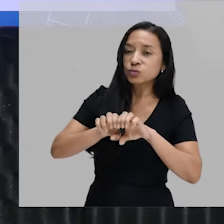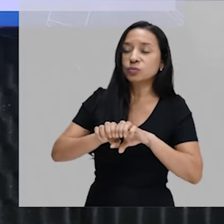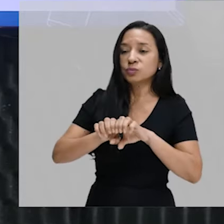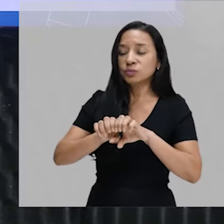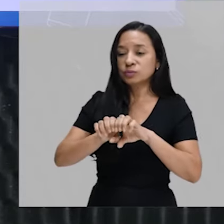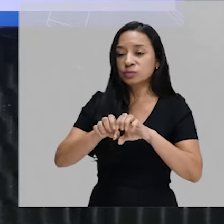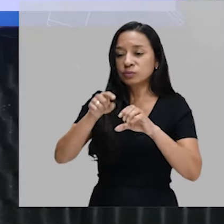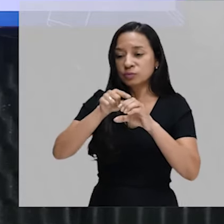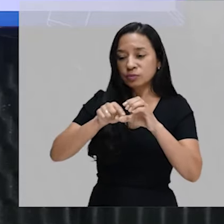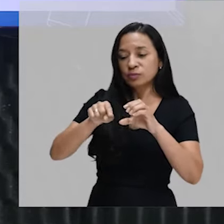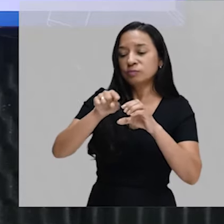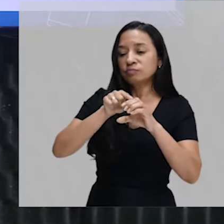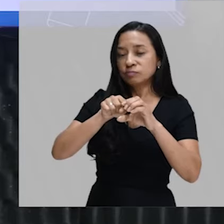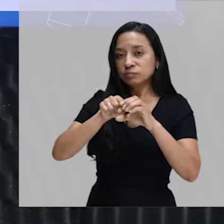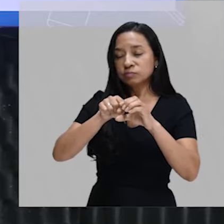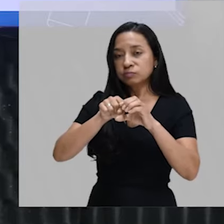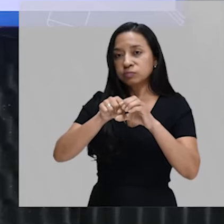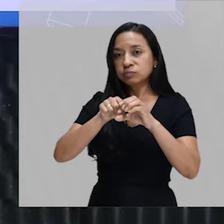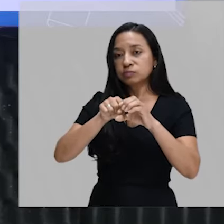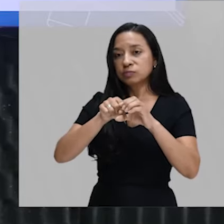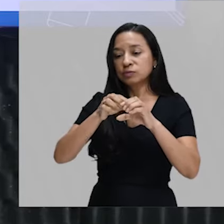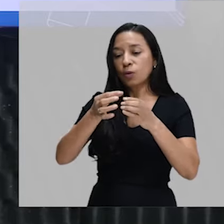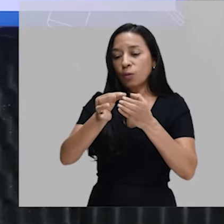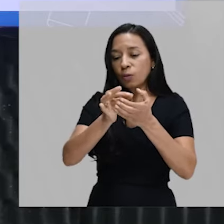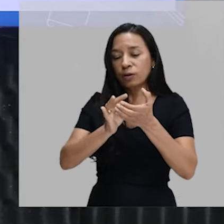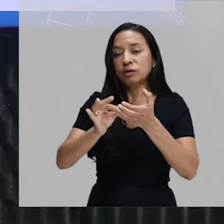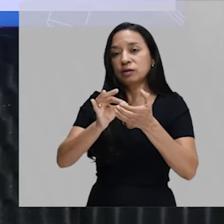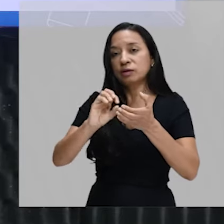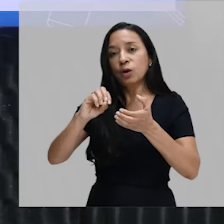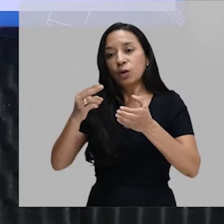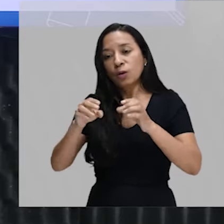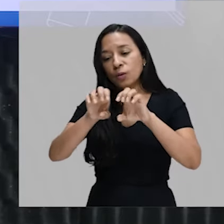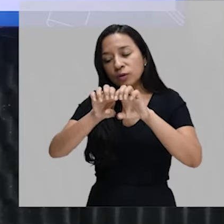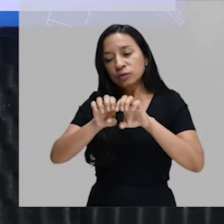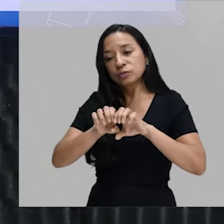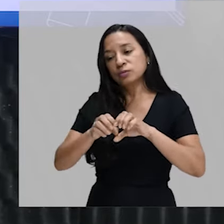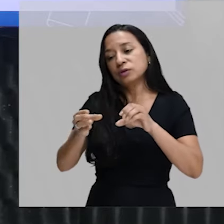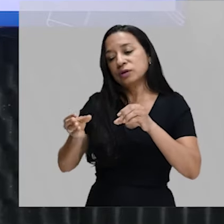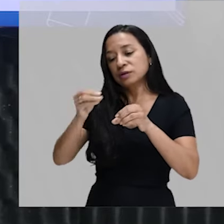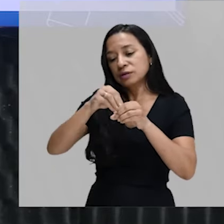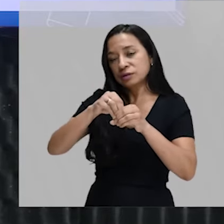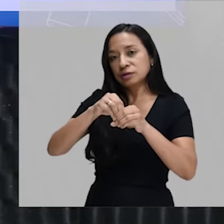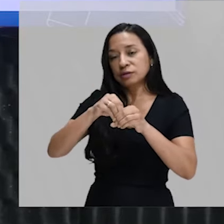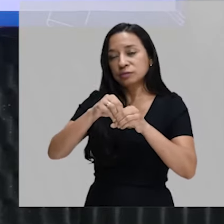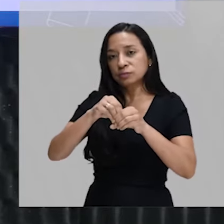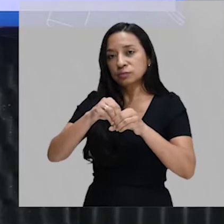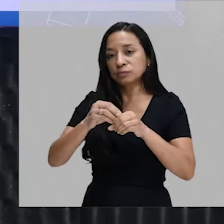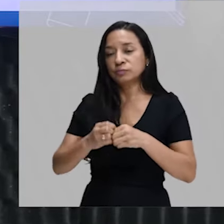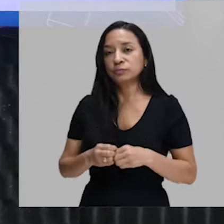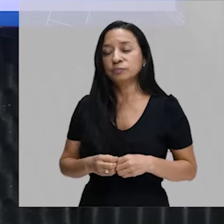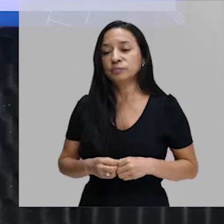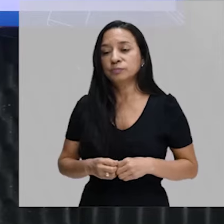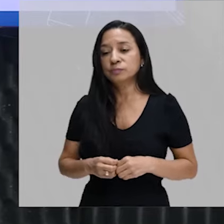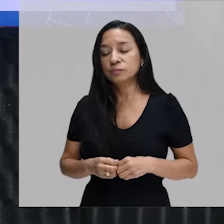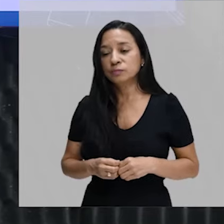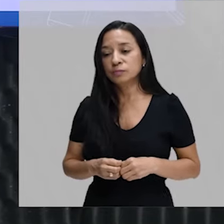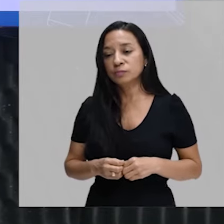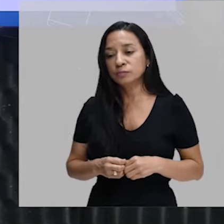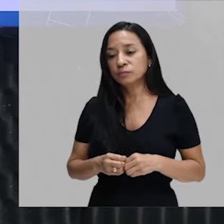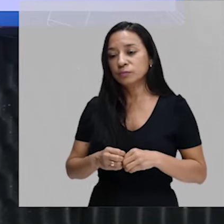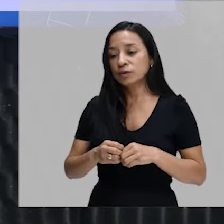As suas organelas ou estruturas internas são digeridas pela ação do